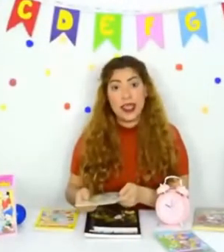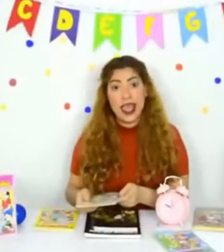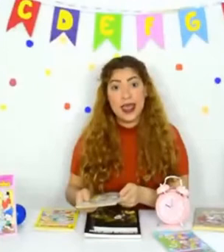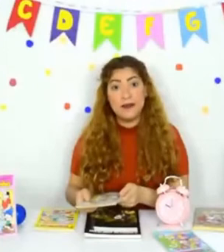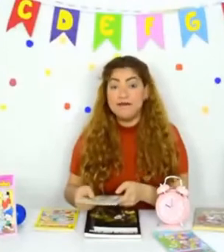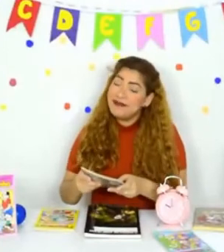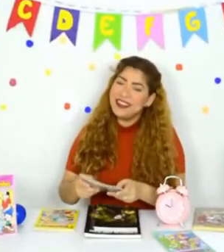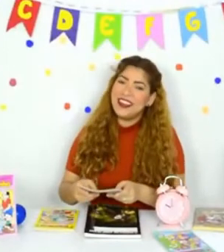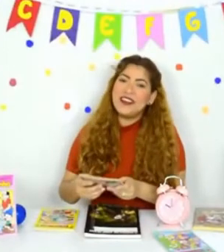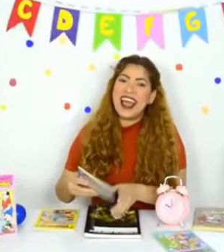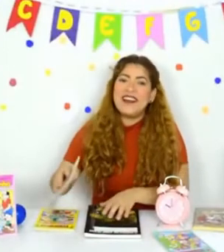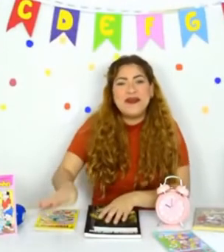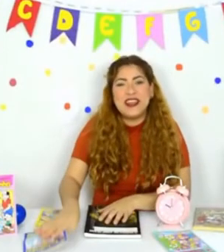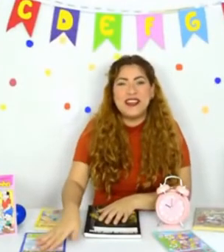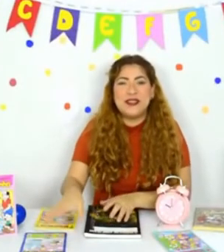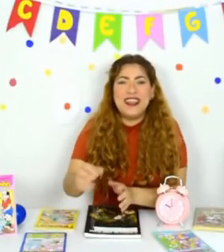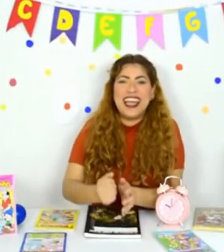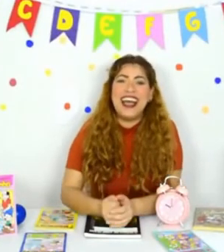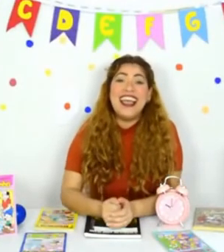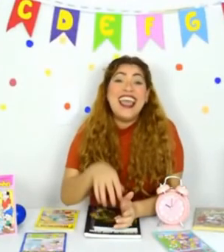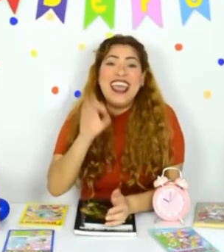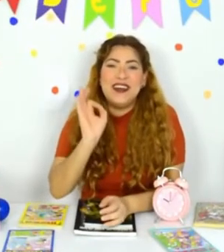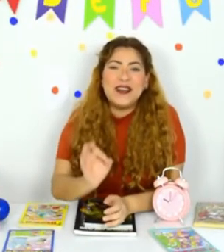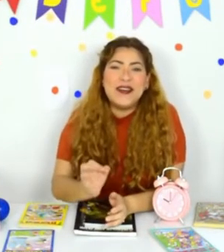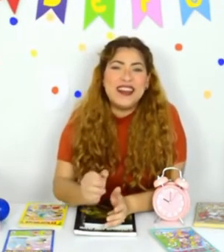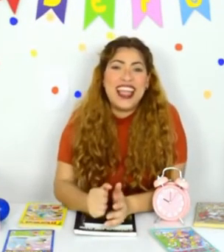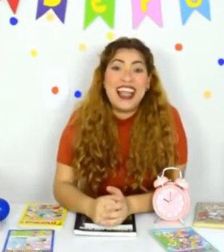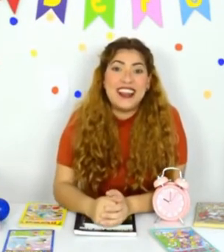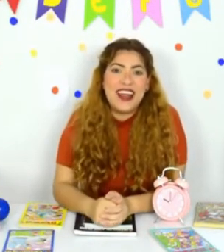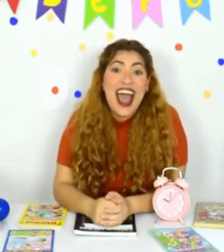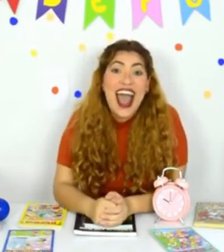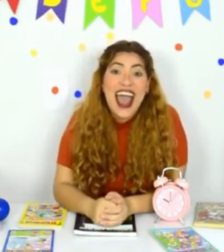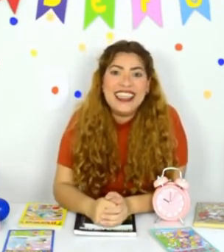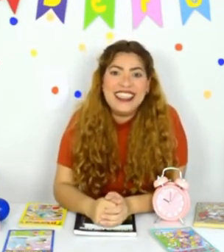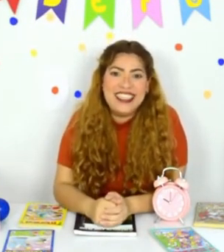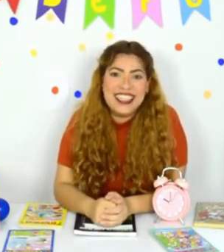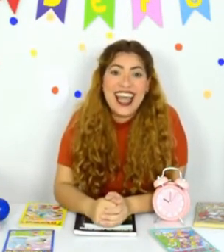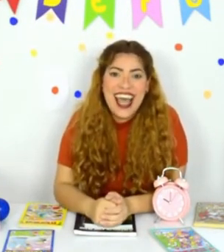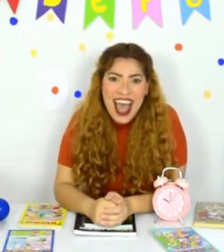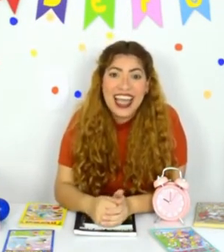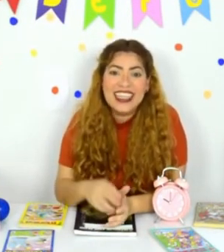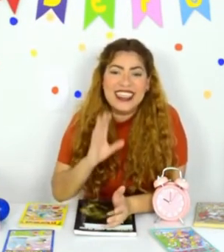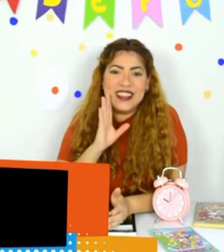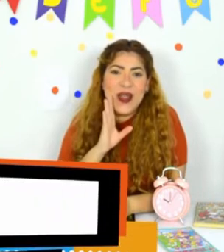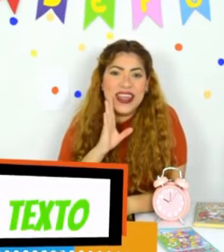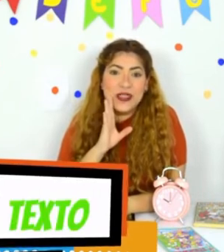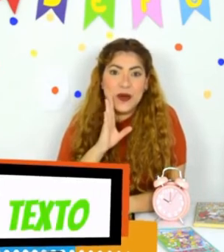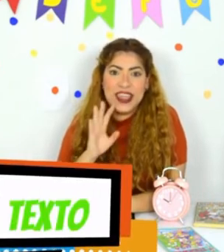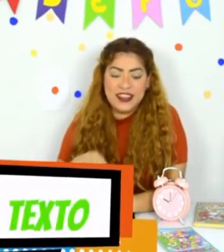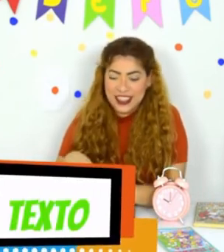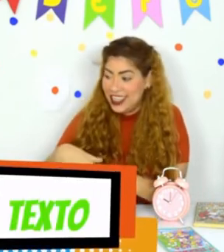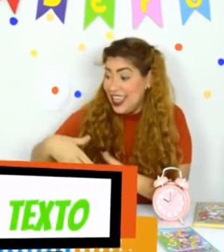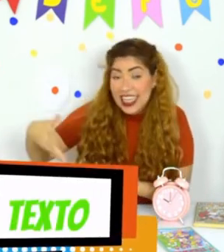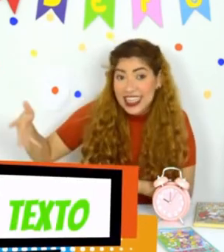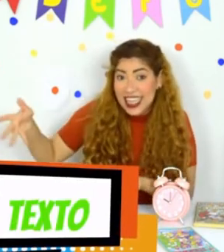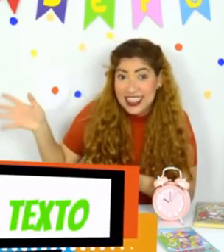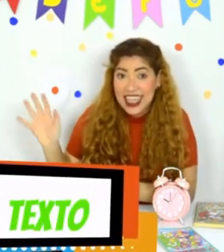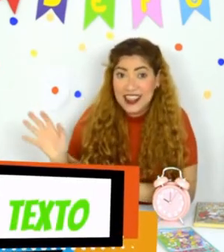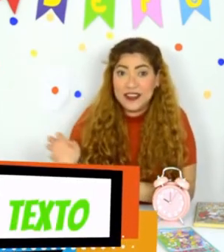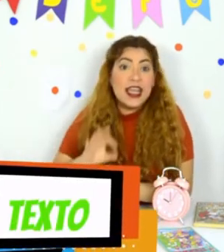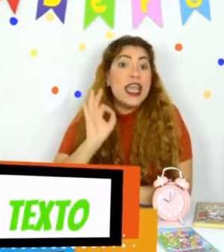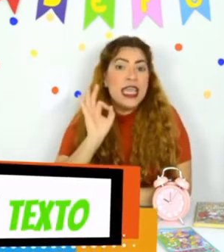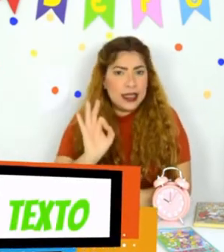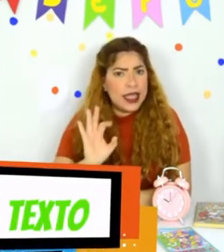Não sabe o que é? Então tá, eu vou explicar. É o nome dado, a arte de narrar histórias por meio de